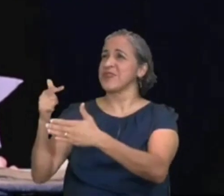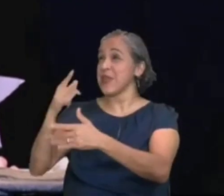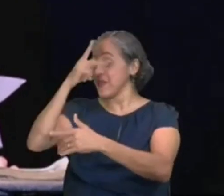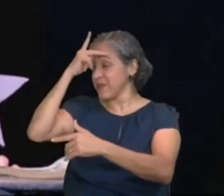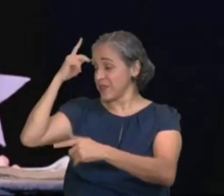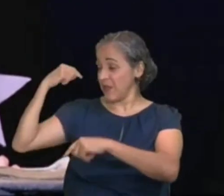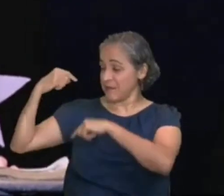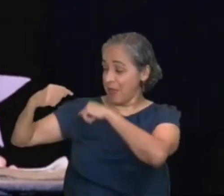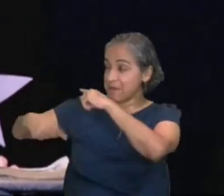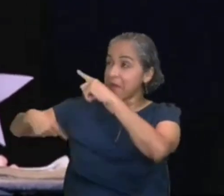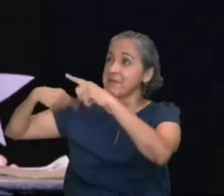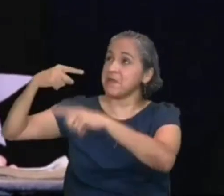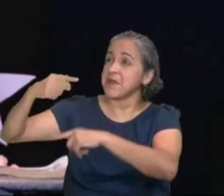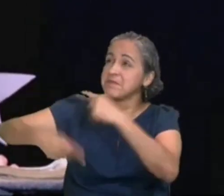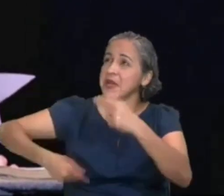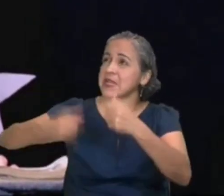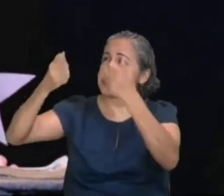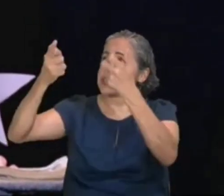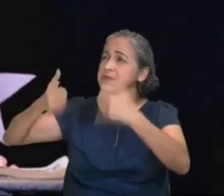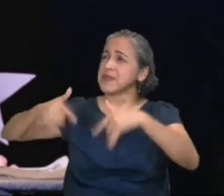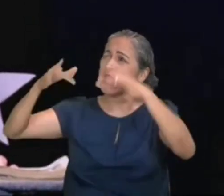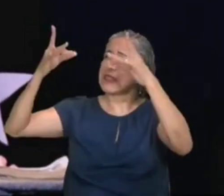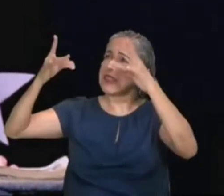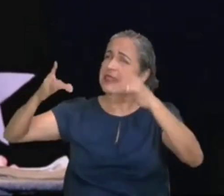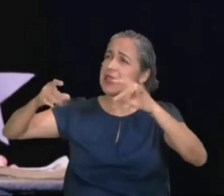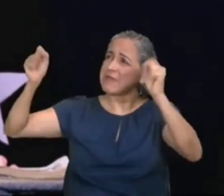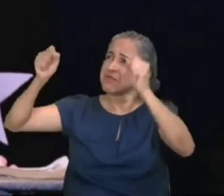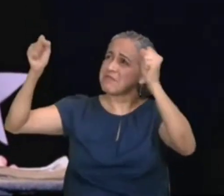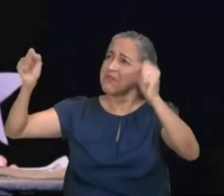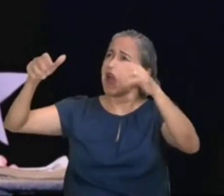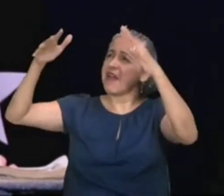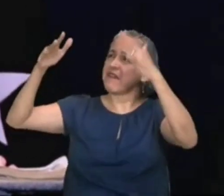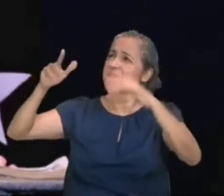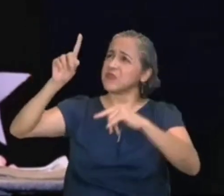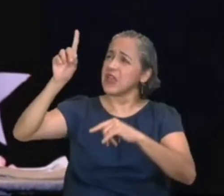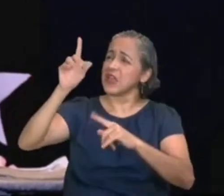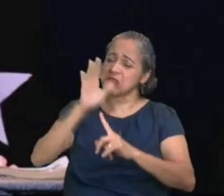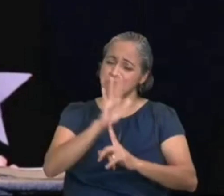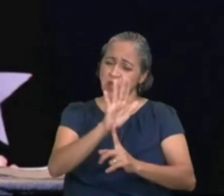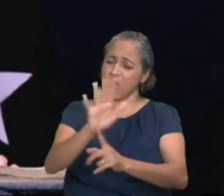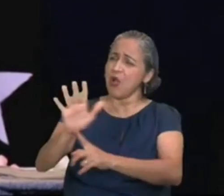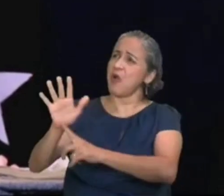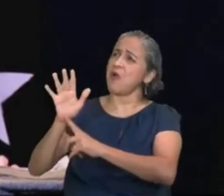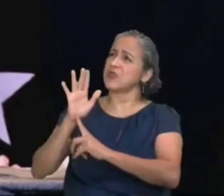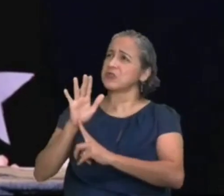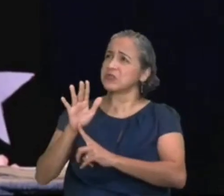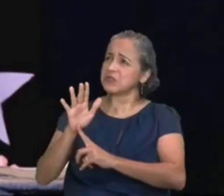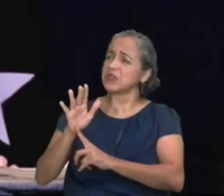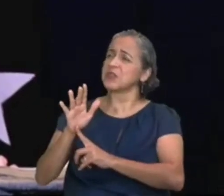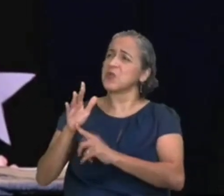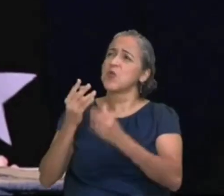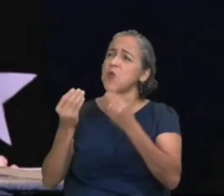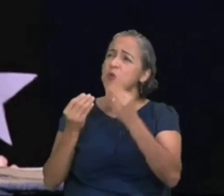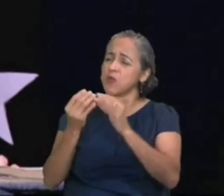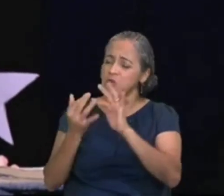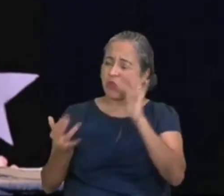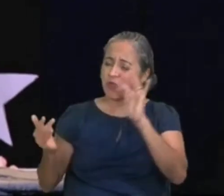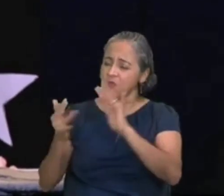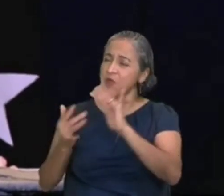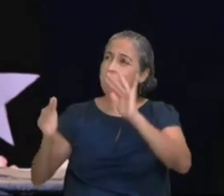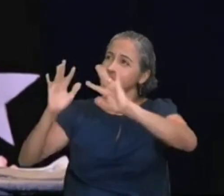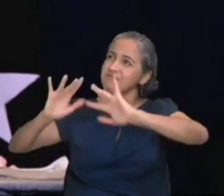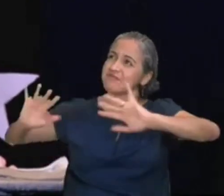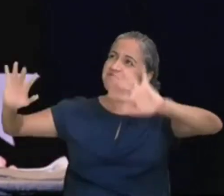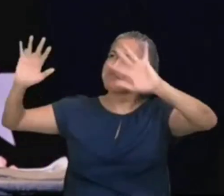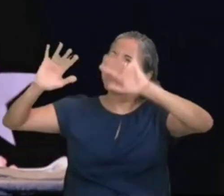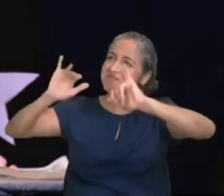grandiosidade, dos seus feitos, eles anunciarão, os teus atos poderosos, proclamarão, glorioso esplendor, da tua